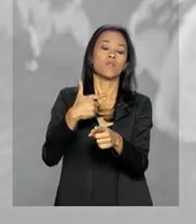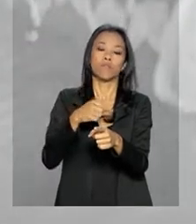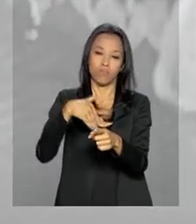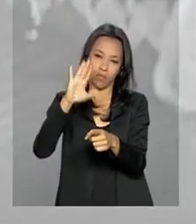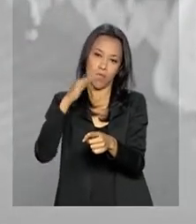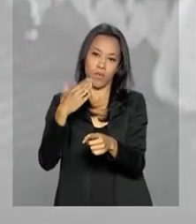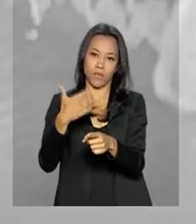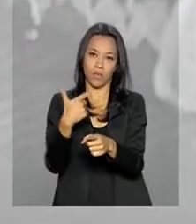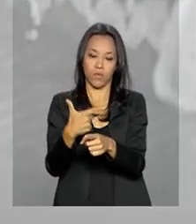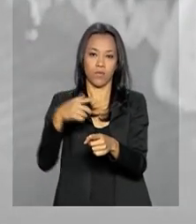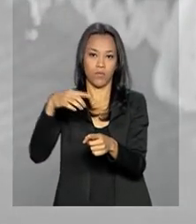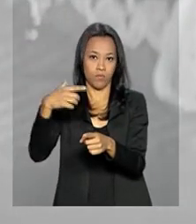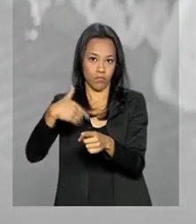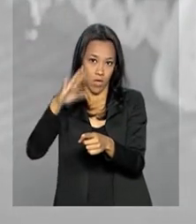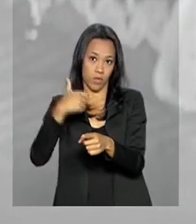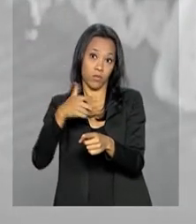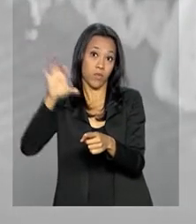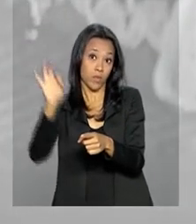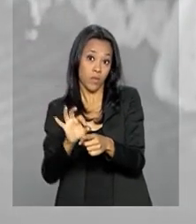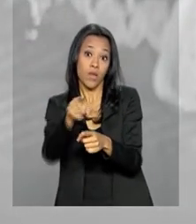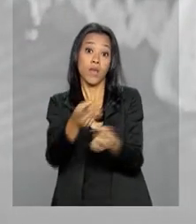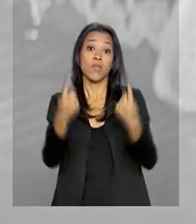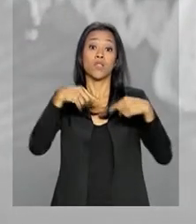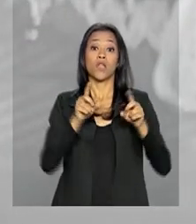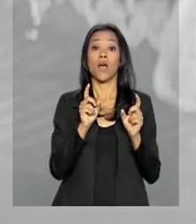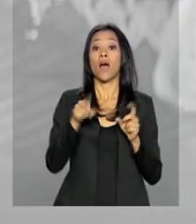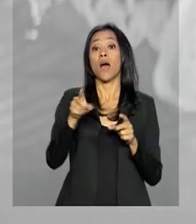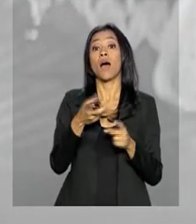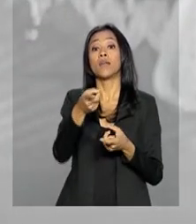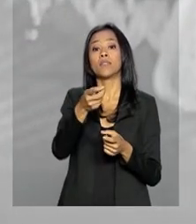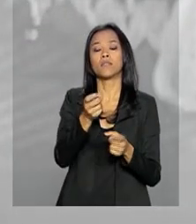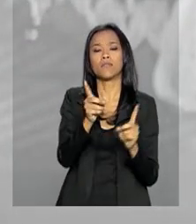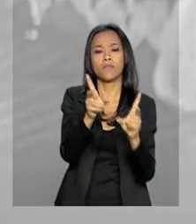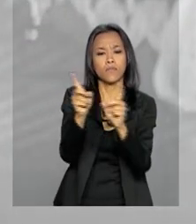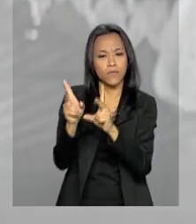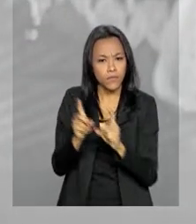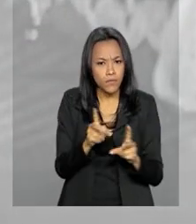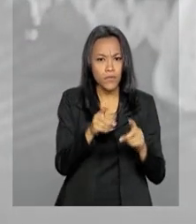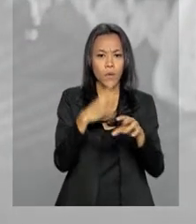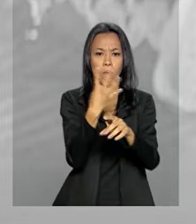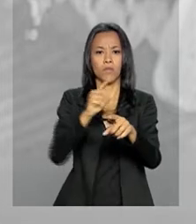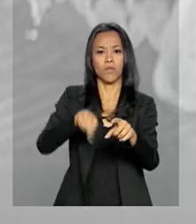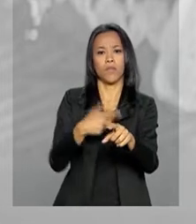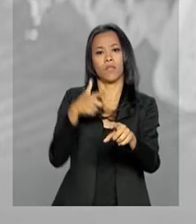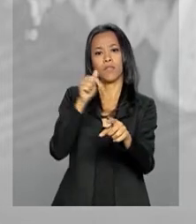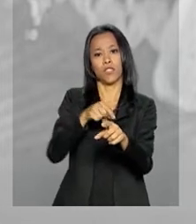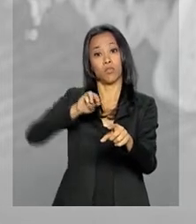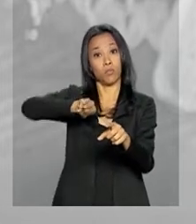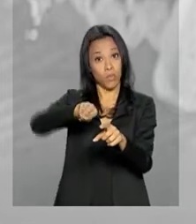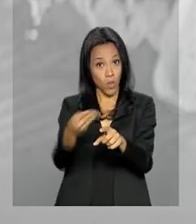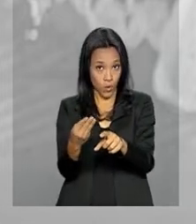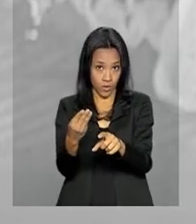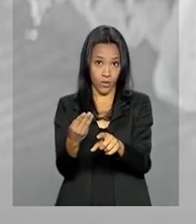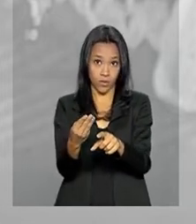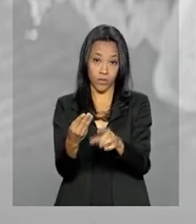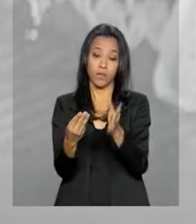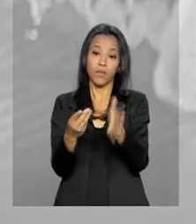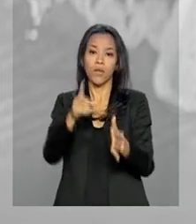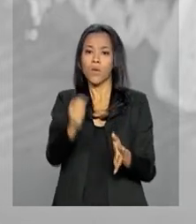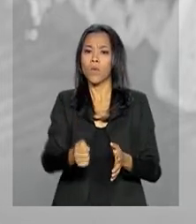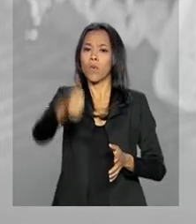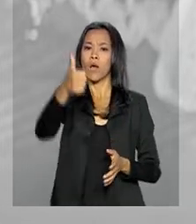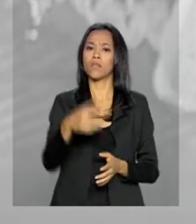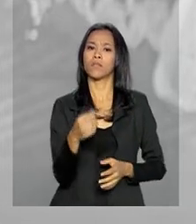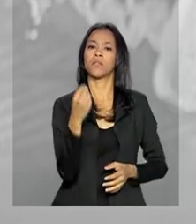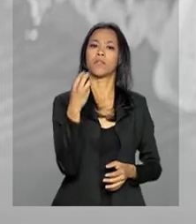comparação. Já as exportações atingiram 4,7 milhões de toneladas, ou seja, quase